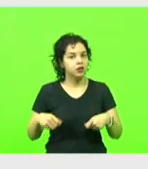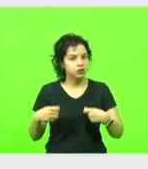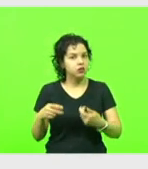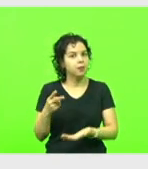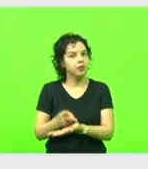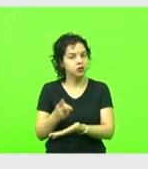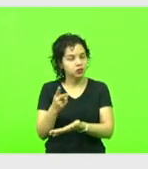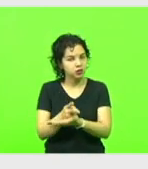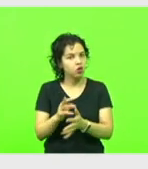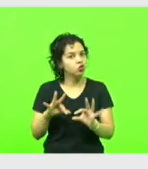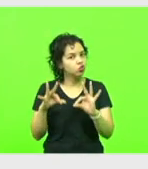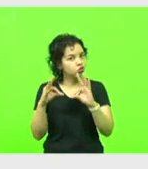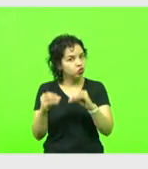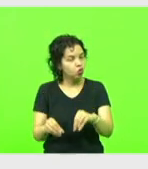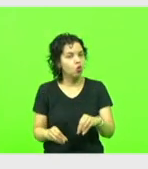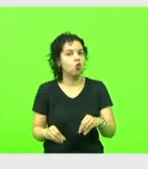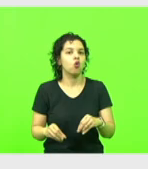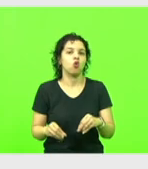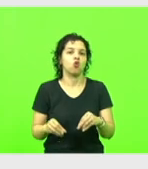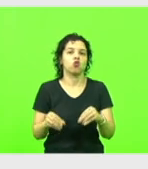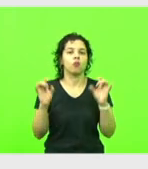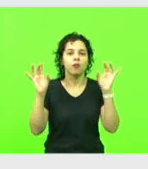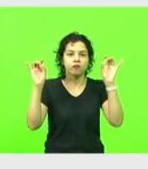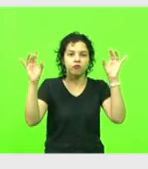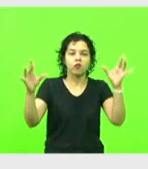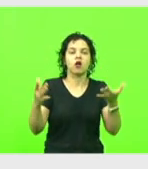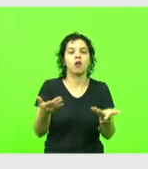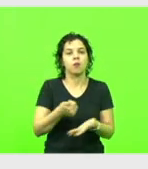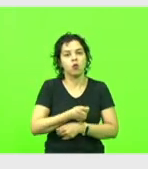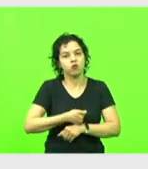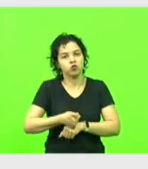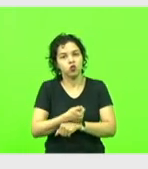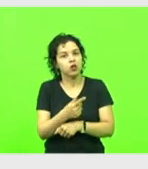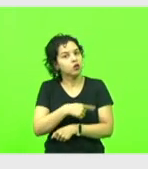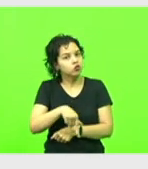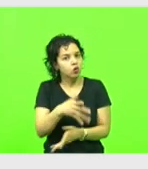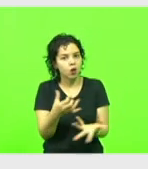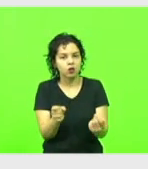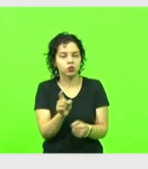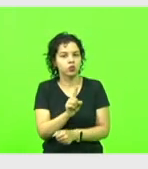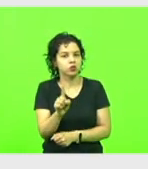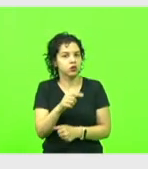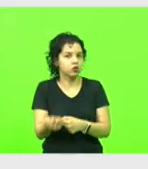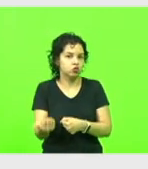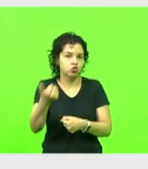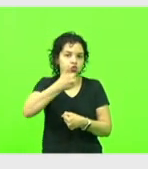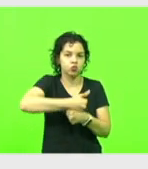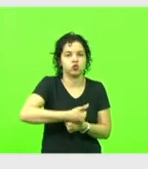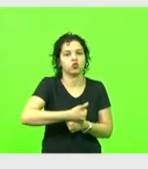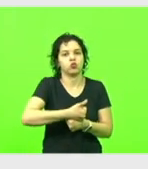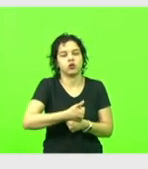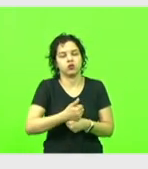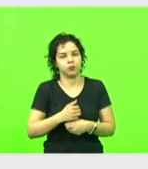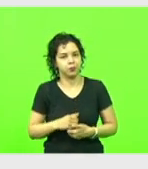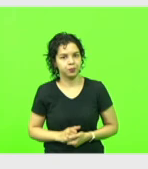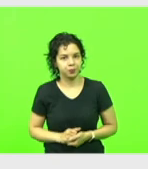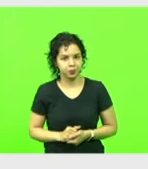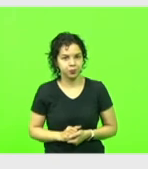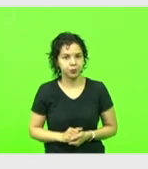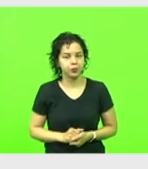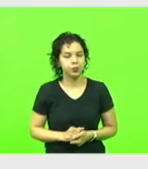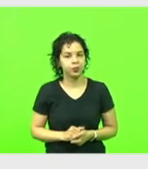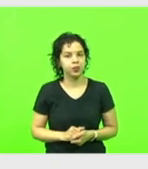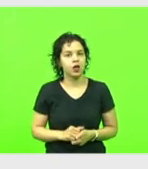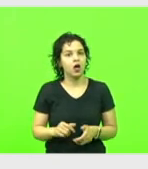gratificações dos profissionais, ou seja, nós não permitimos que seja substituído, então, aula